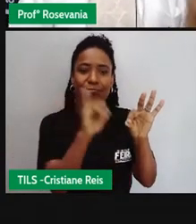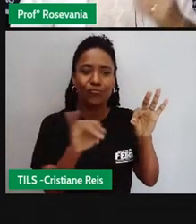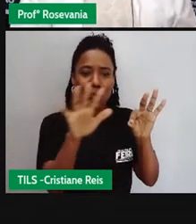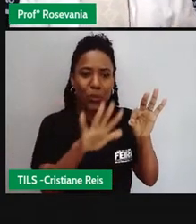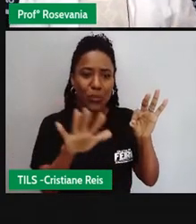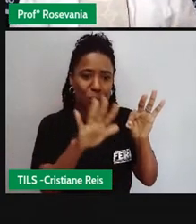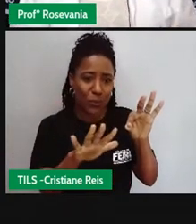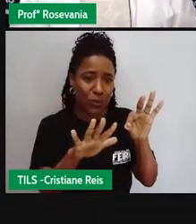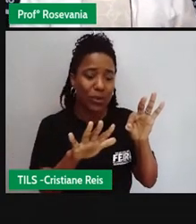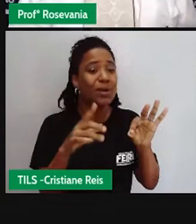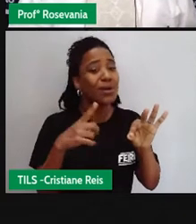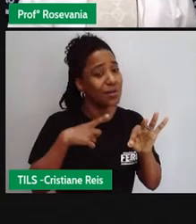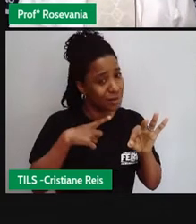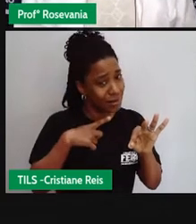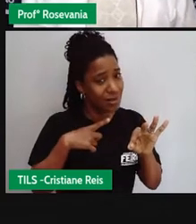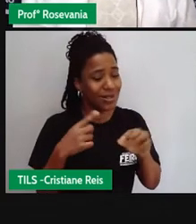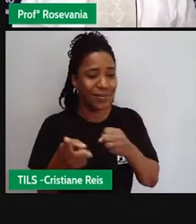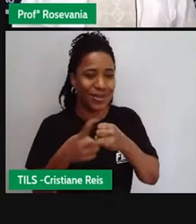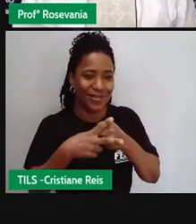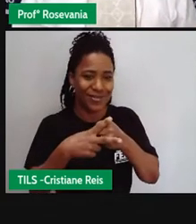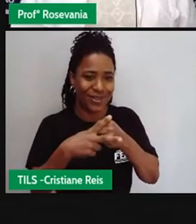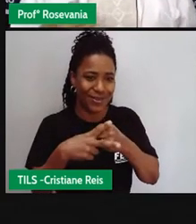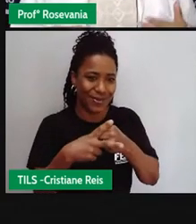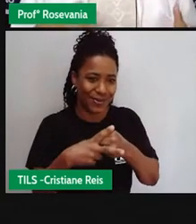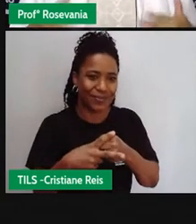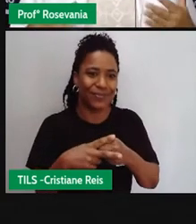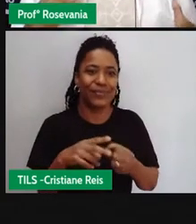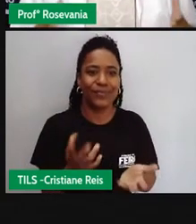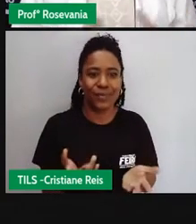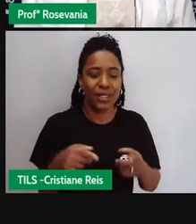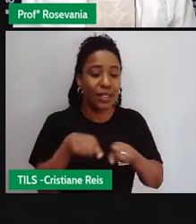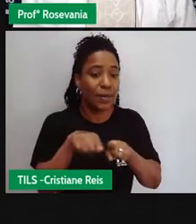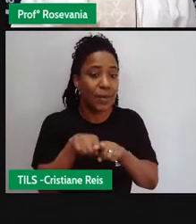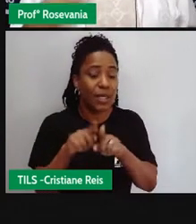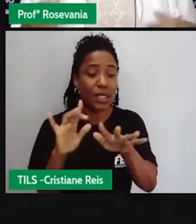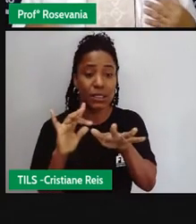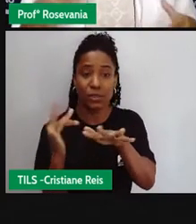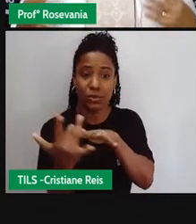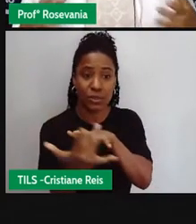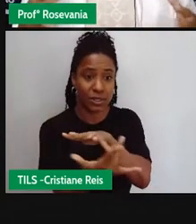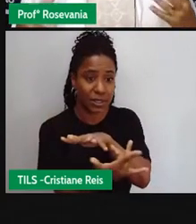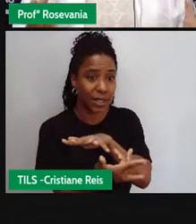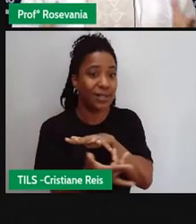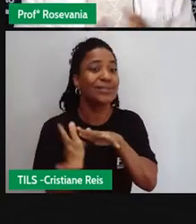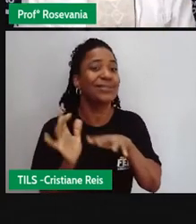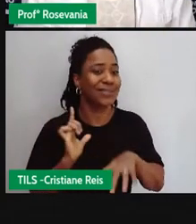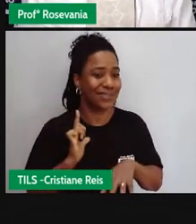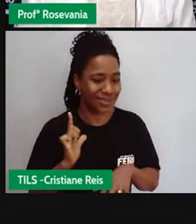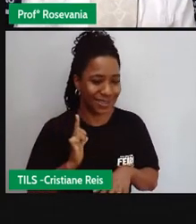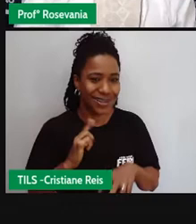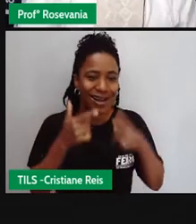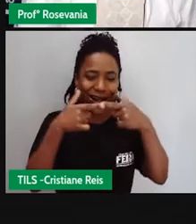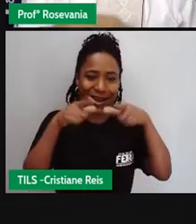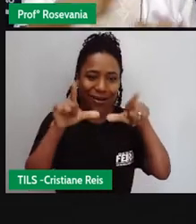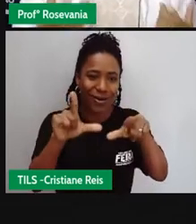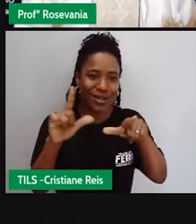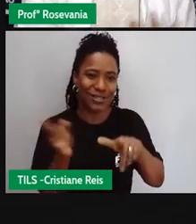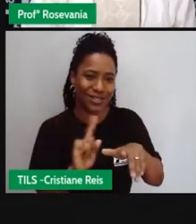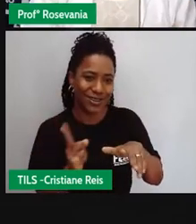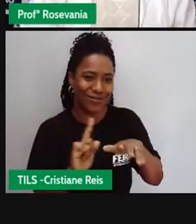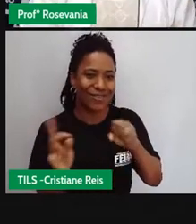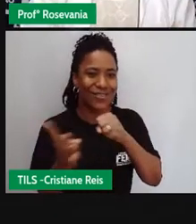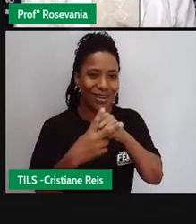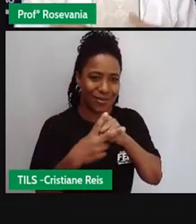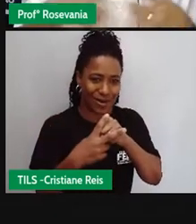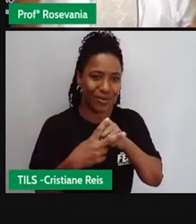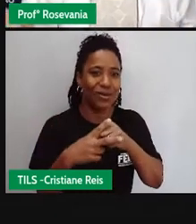verbal e não verbal. E hoje, até nas redes sociais, a gente usa muito essa linguagem não verbal para